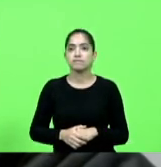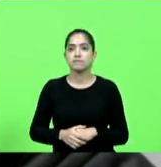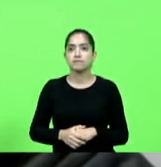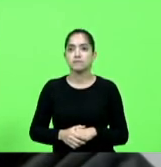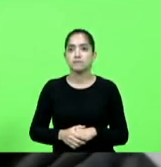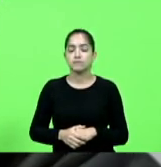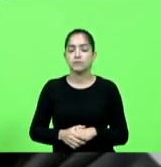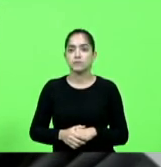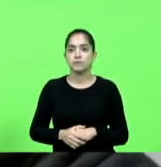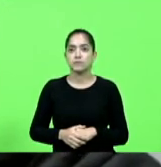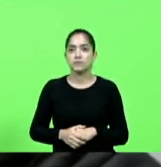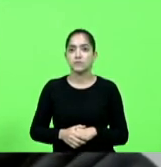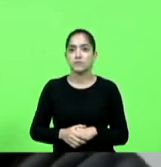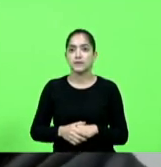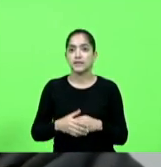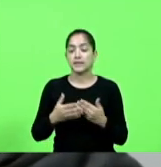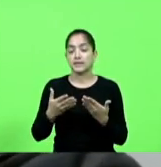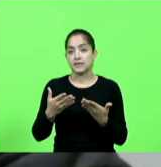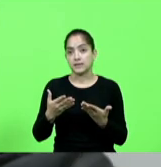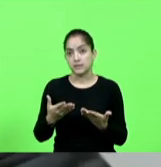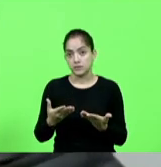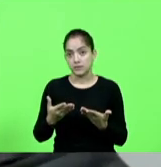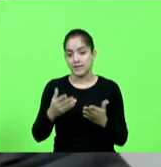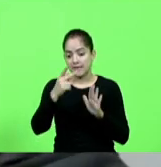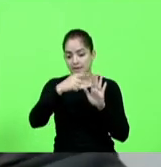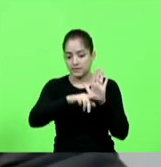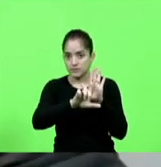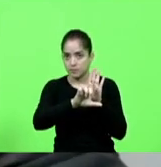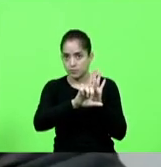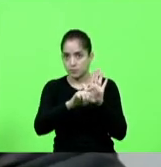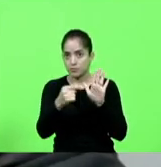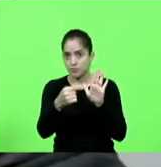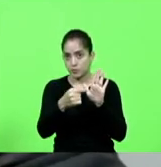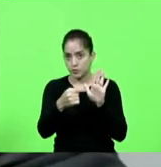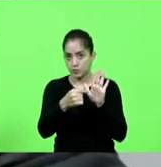e nesse sentido o projeto de lei